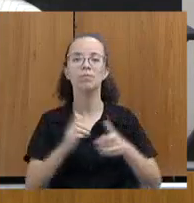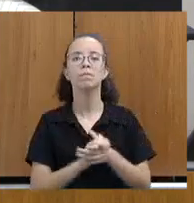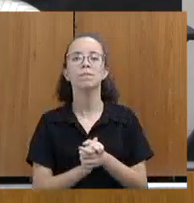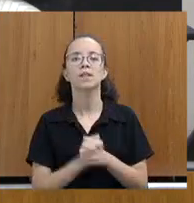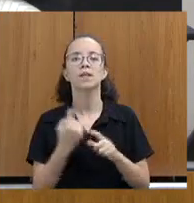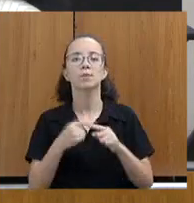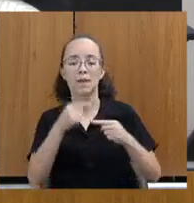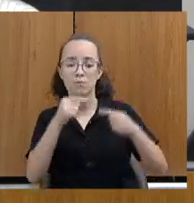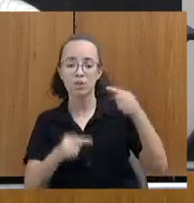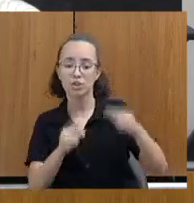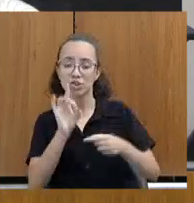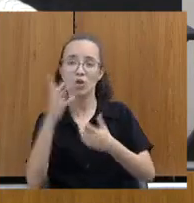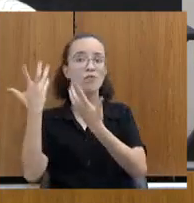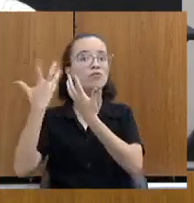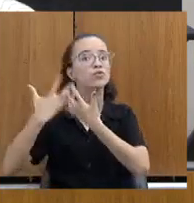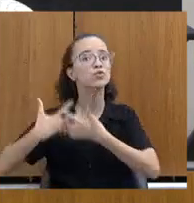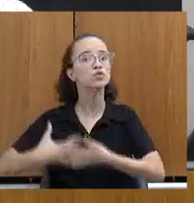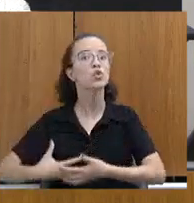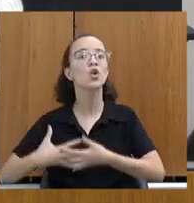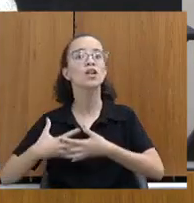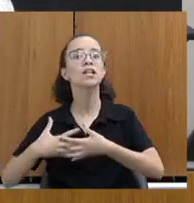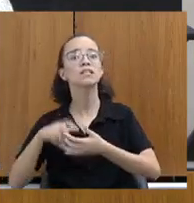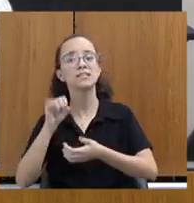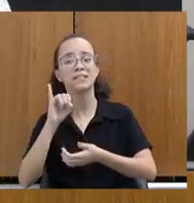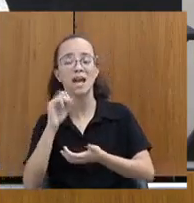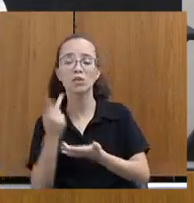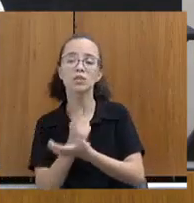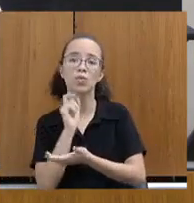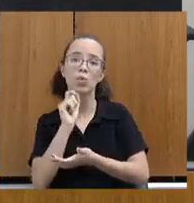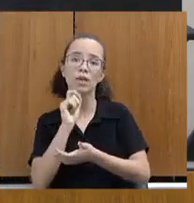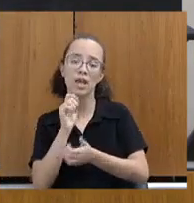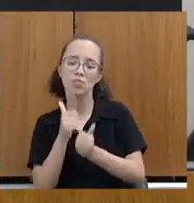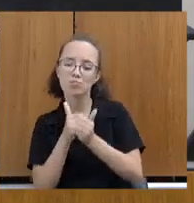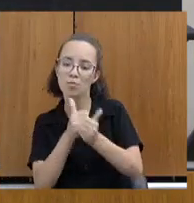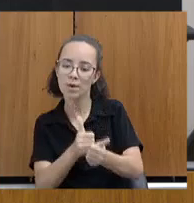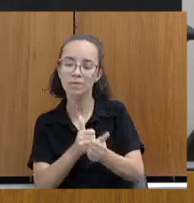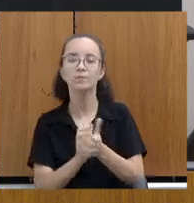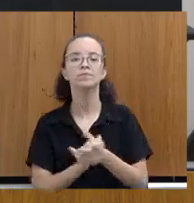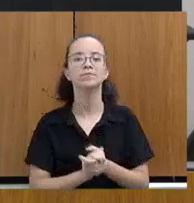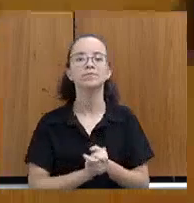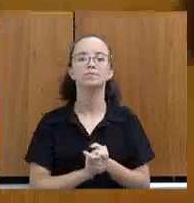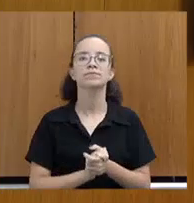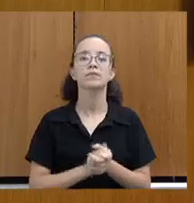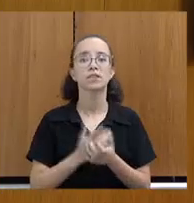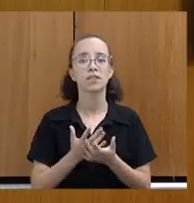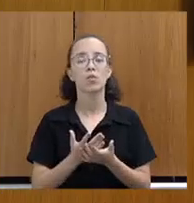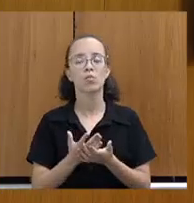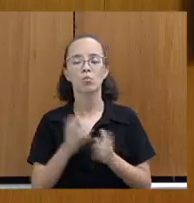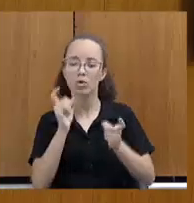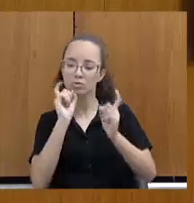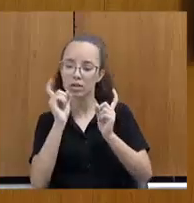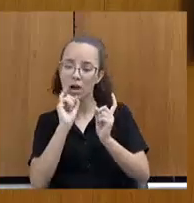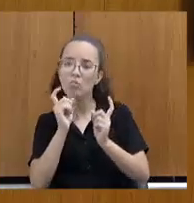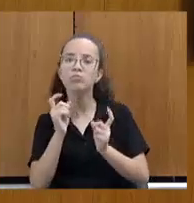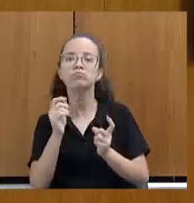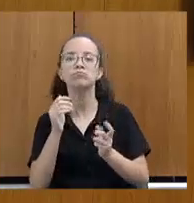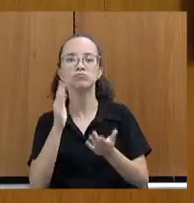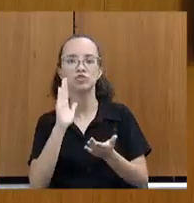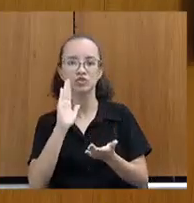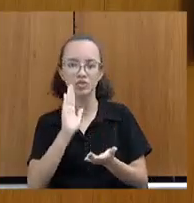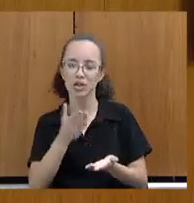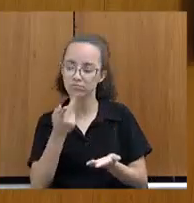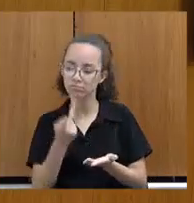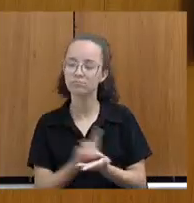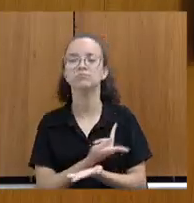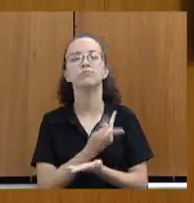política só funciona também com monitoramento, e é isso. Obrigada. Cumprida a finalidade dessa reunião, quero agradecer aqui os